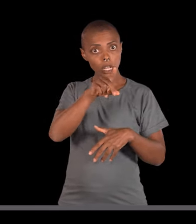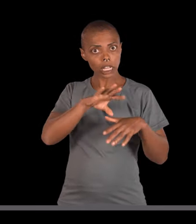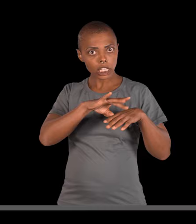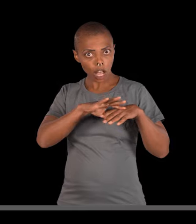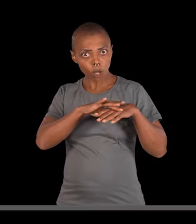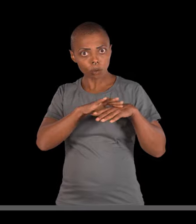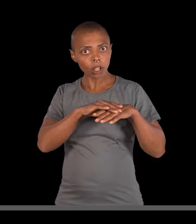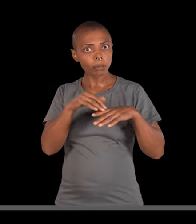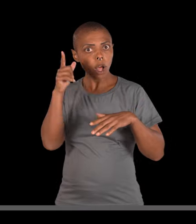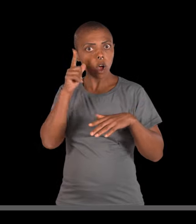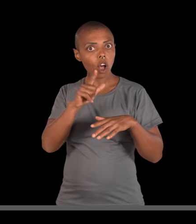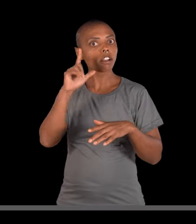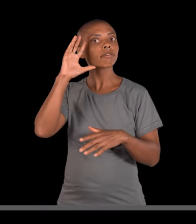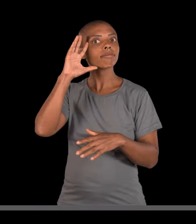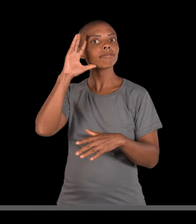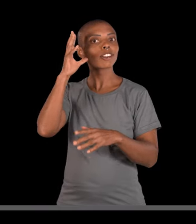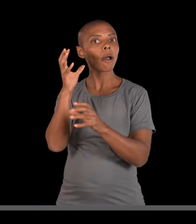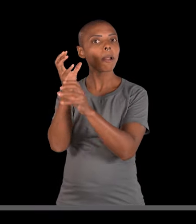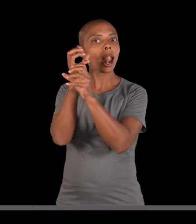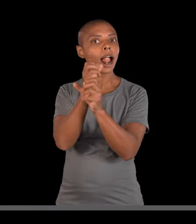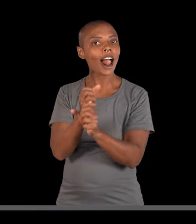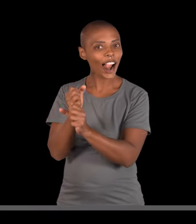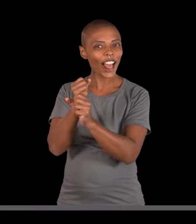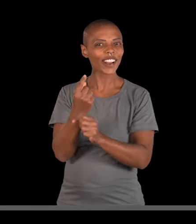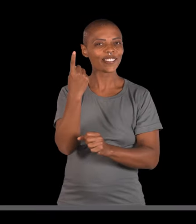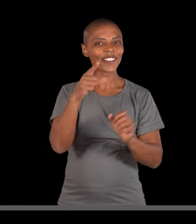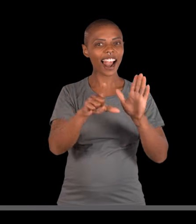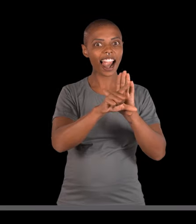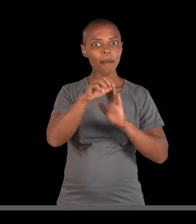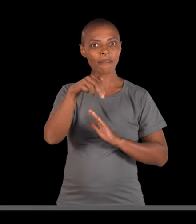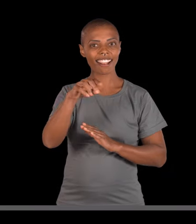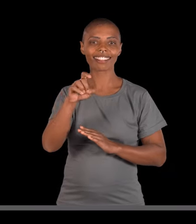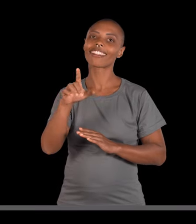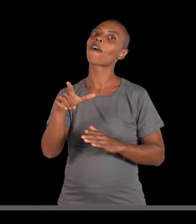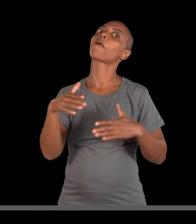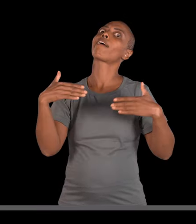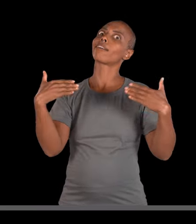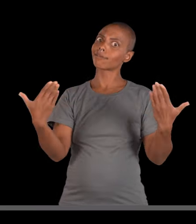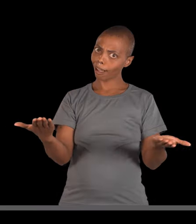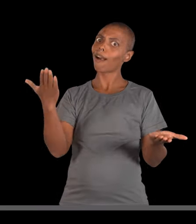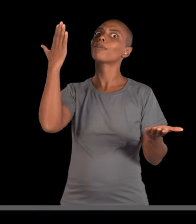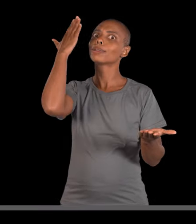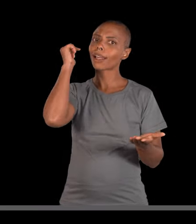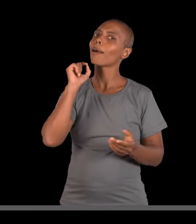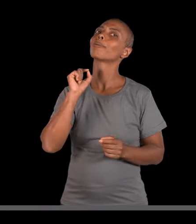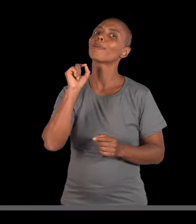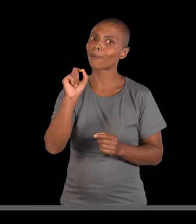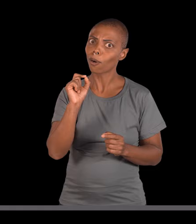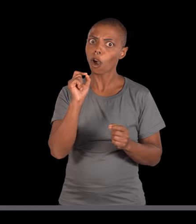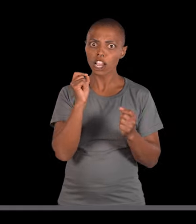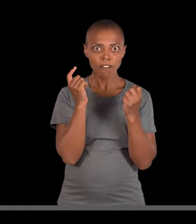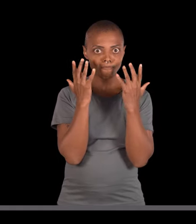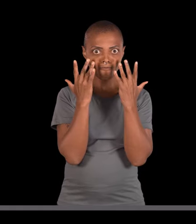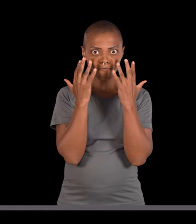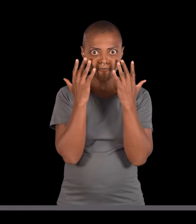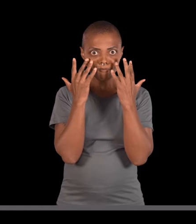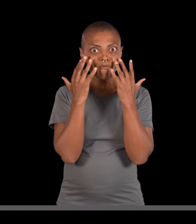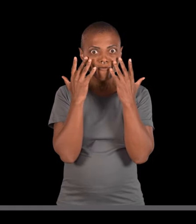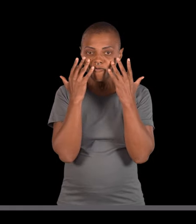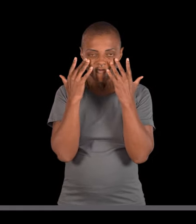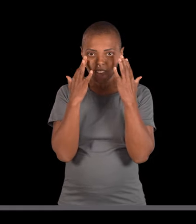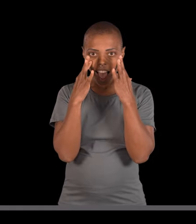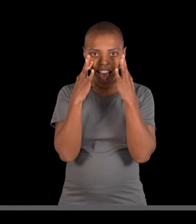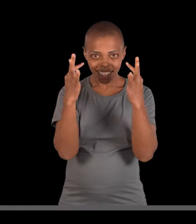problemas relacionados à primeira lei de médio. Por isso, já sabe, né? Bota um sangue nesse olho,